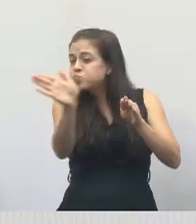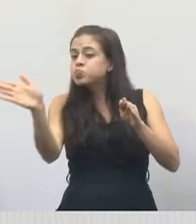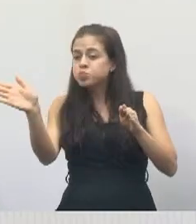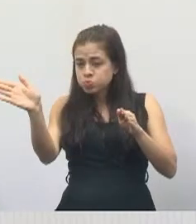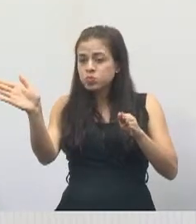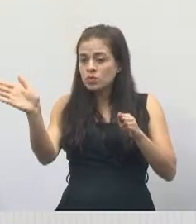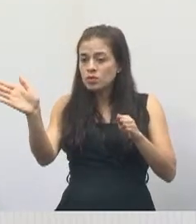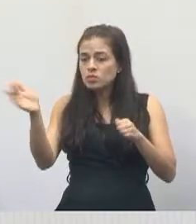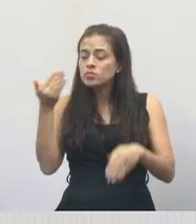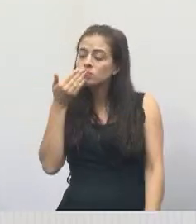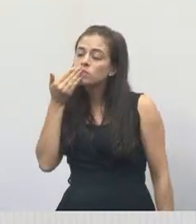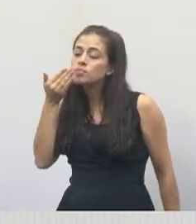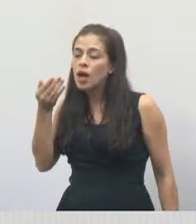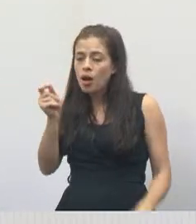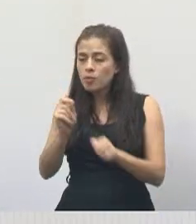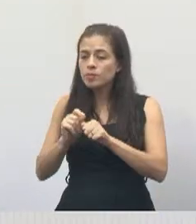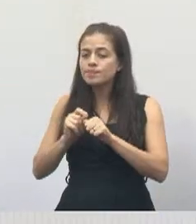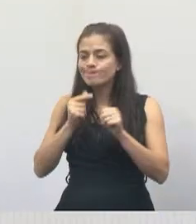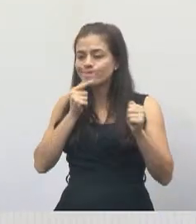pedimos que fizesse lá.